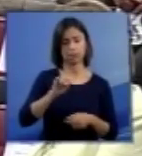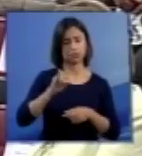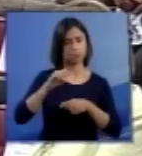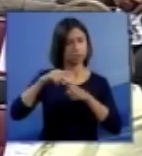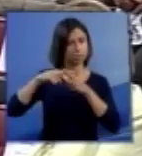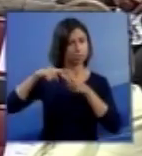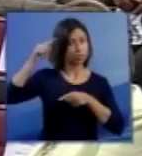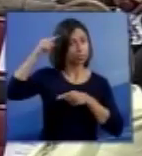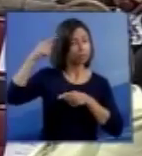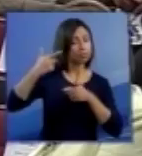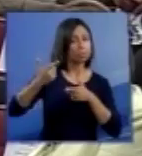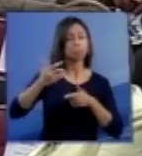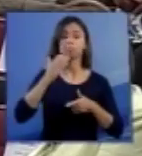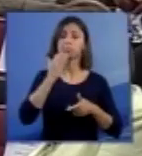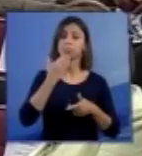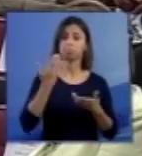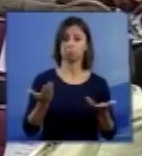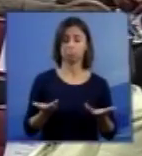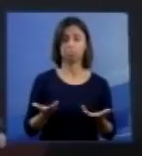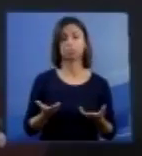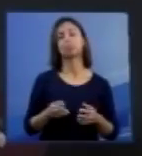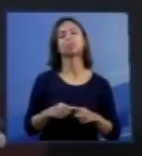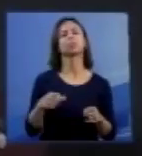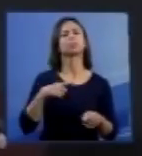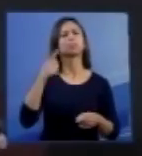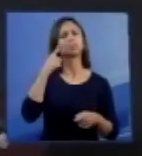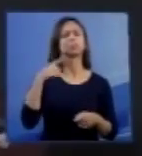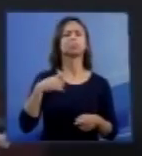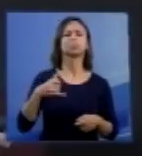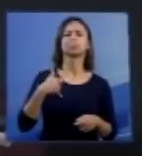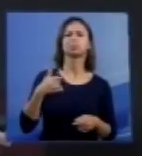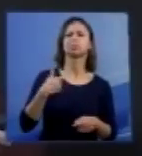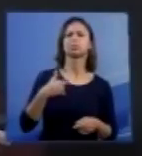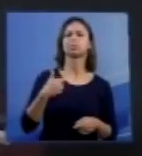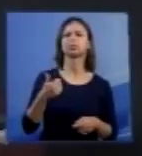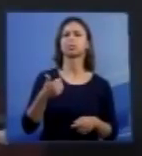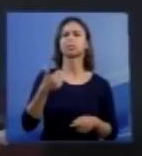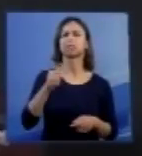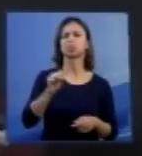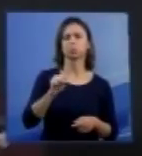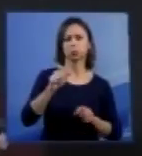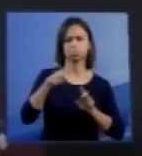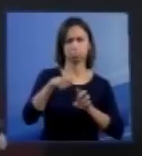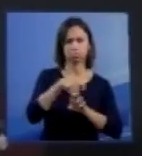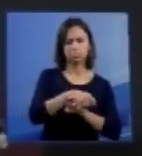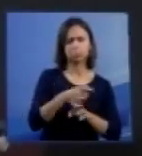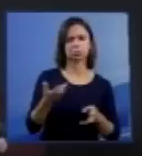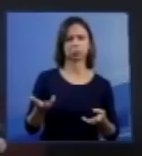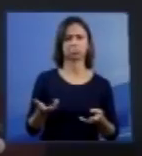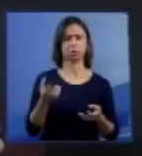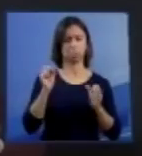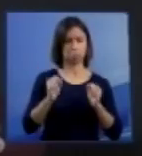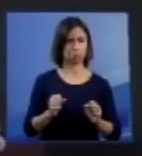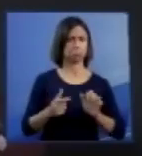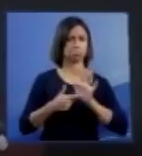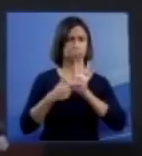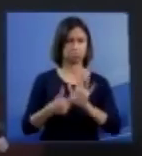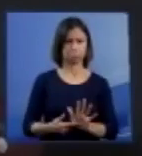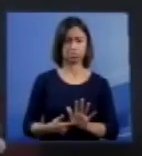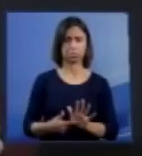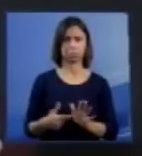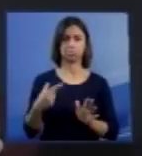Será que o recente caso de anencefalia com sobrevida de 18 meses poderia representar um indício de